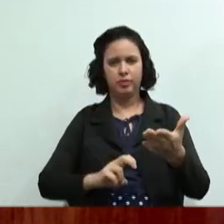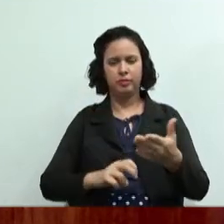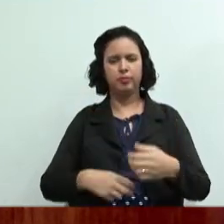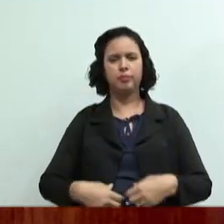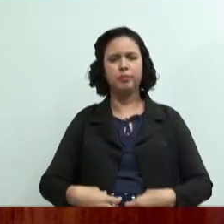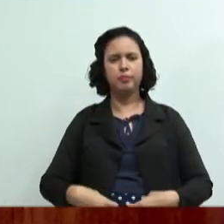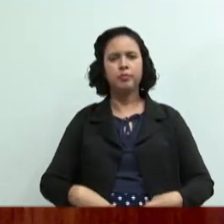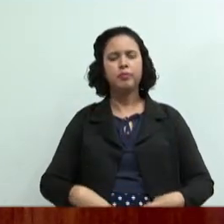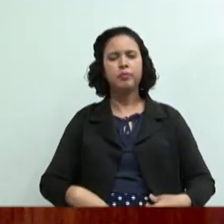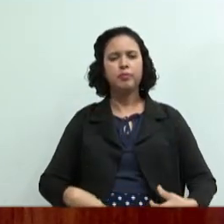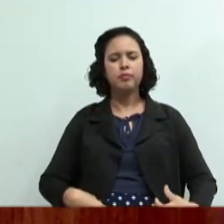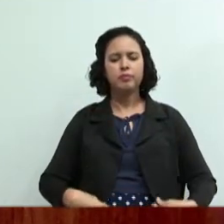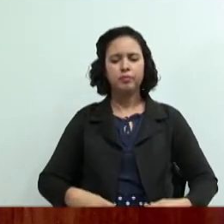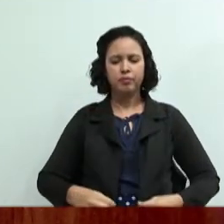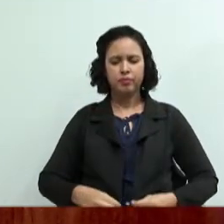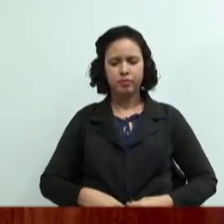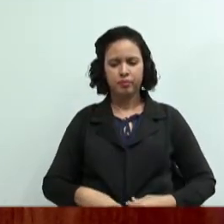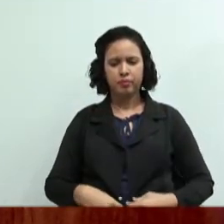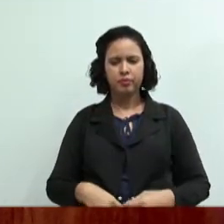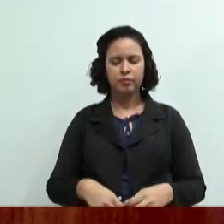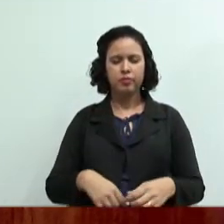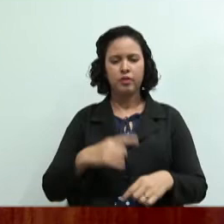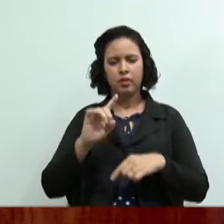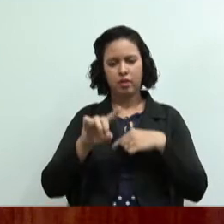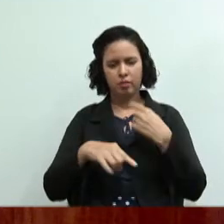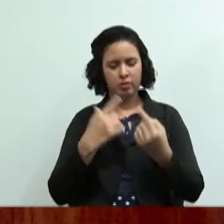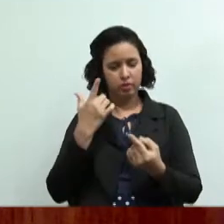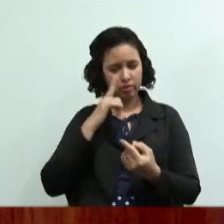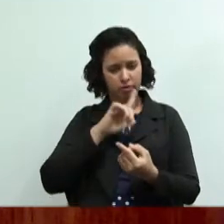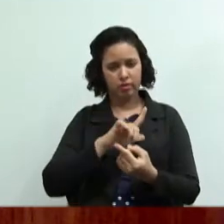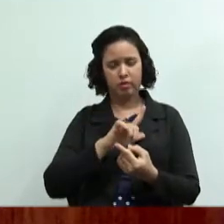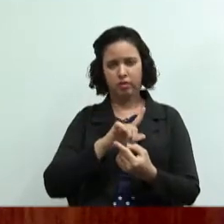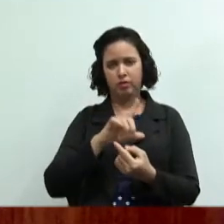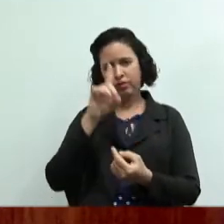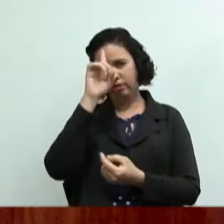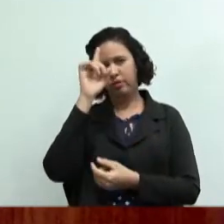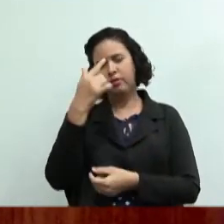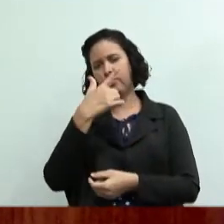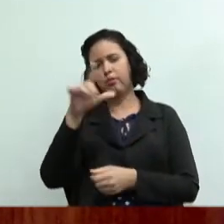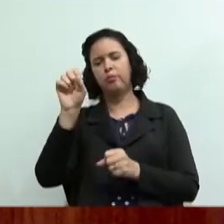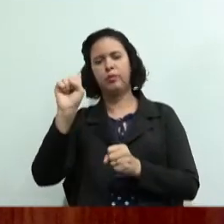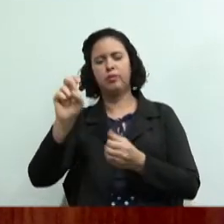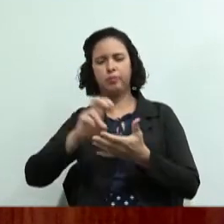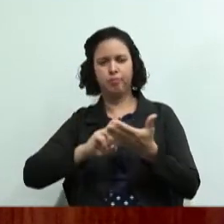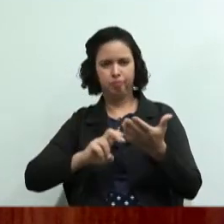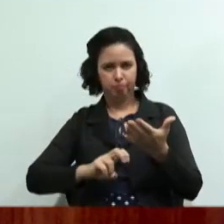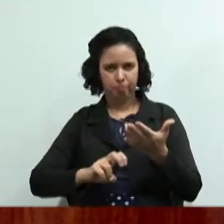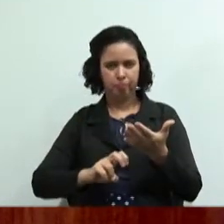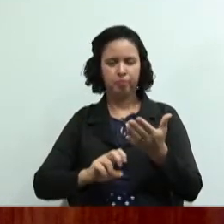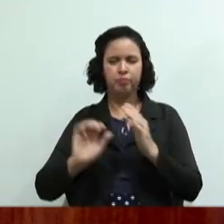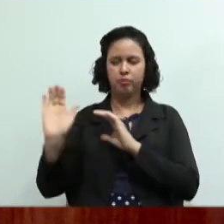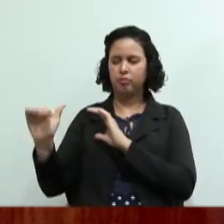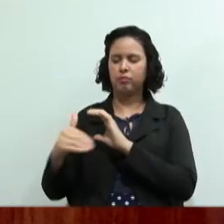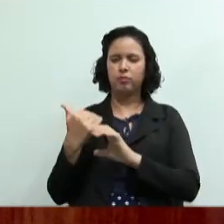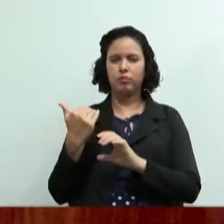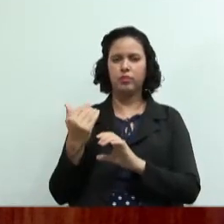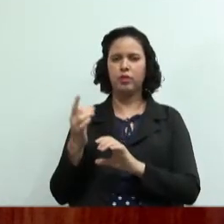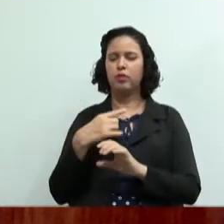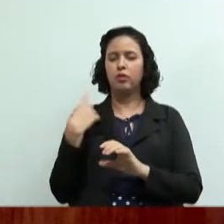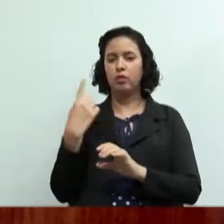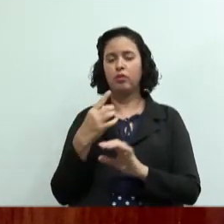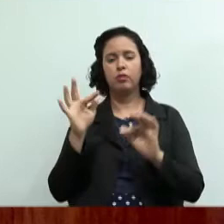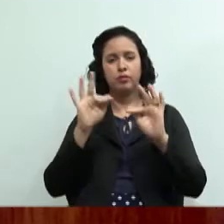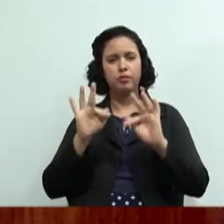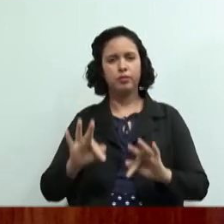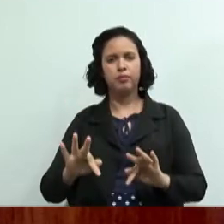talvez não tenham como imprimir até o dia da prova mas consigam imprimir depois não tem problema aí vocês mandem para a gente esse banner a vai ficar super